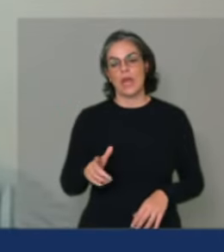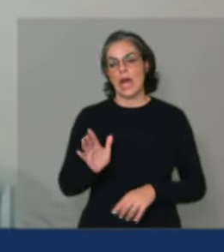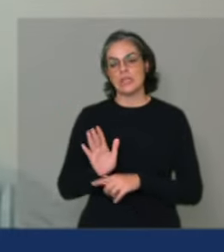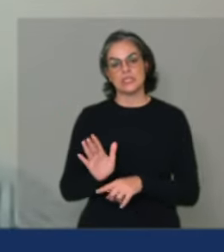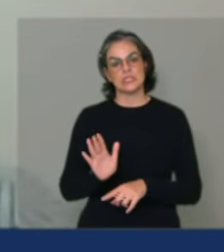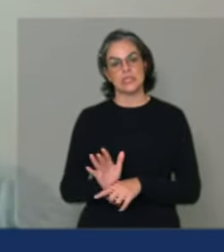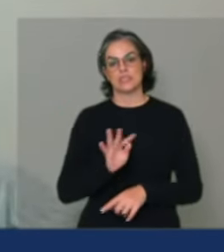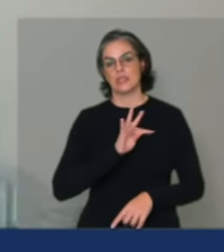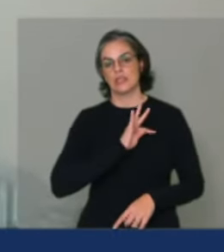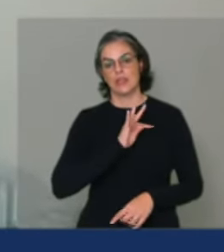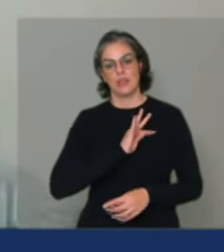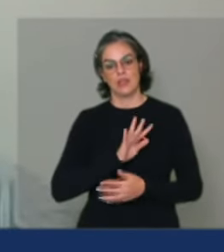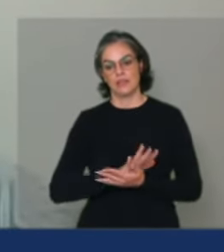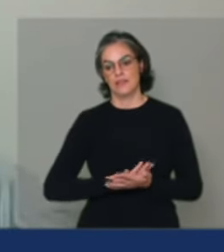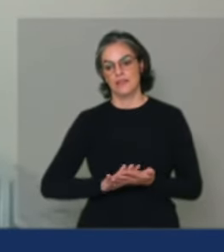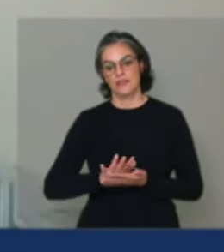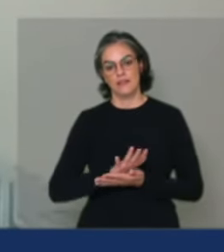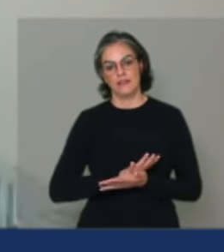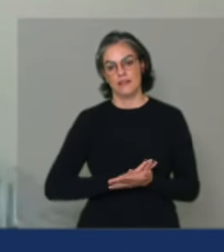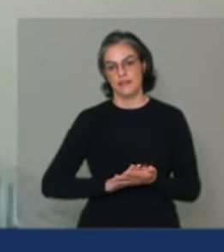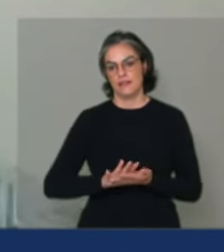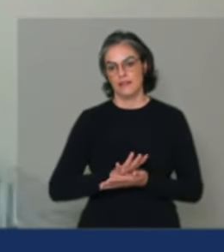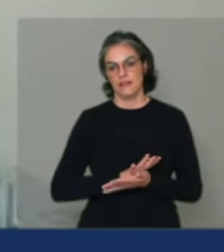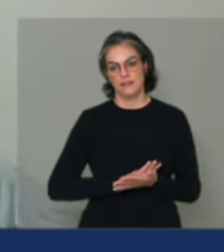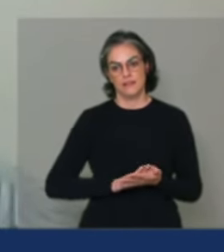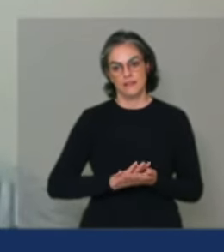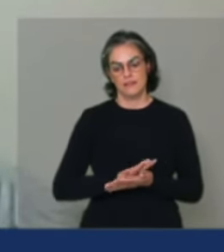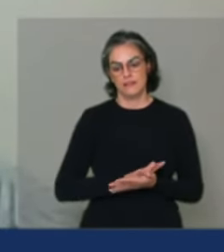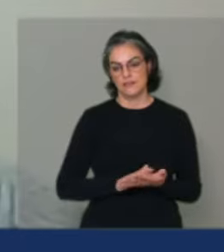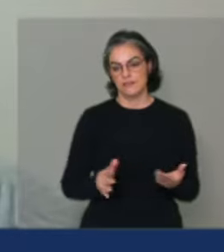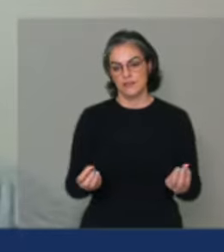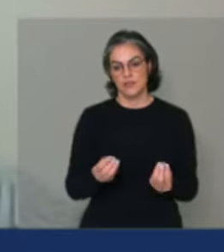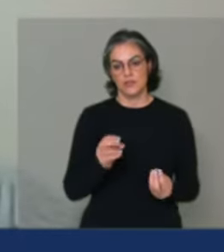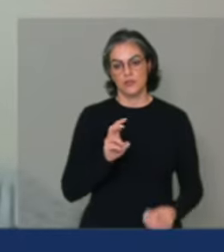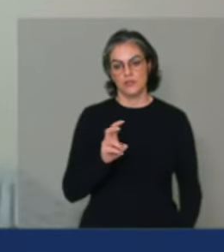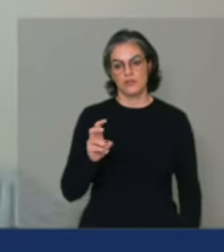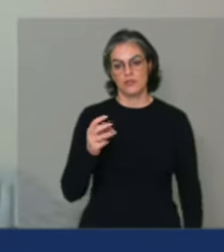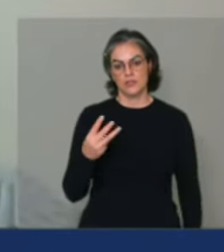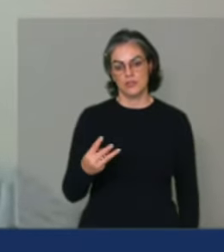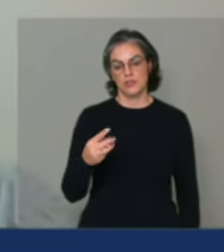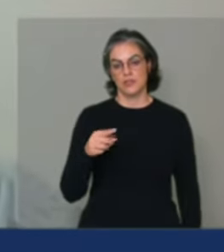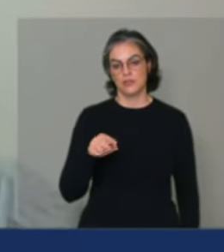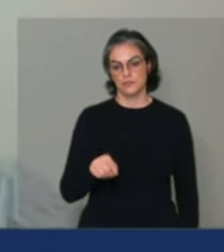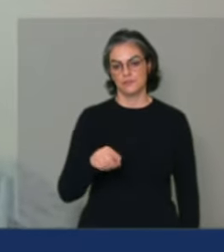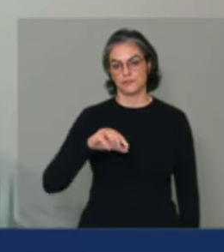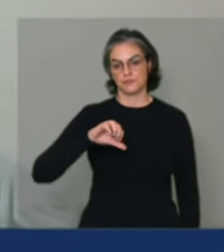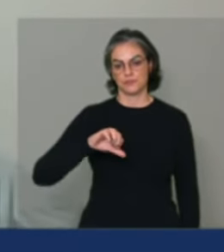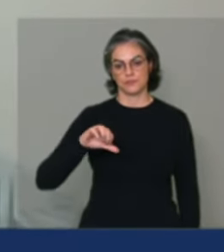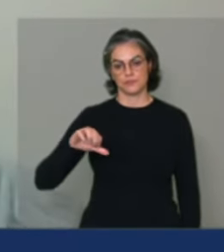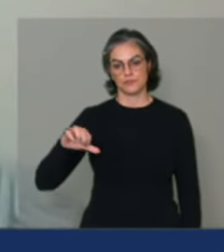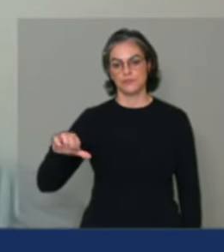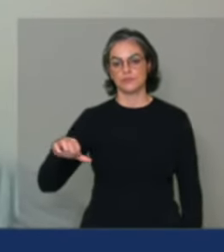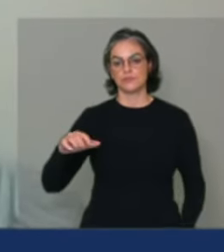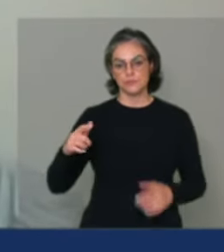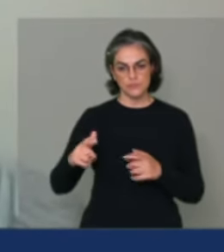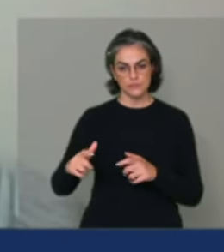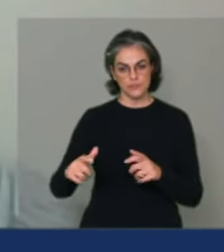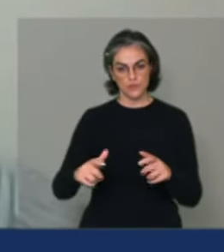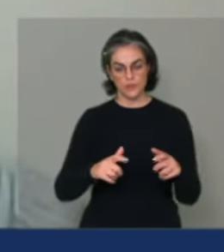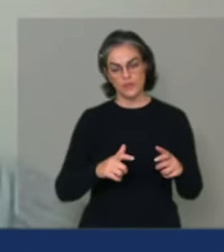técnica, ou seja, desses 553 mil, 919 estabelecimentos,